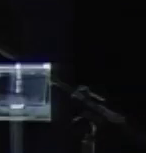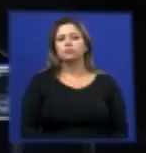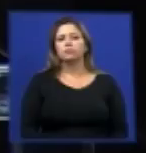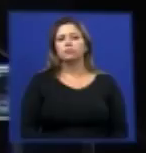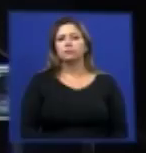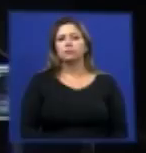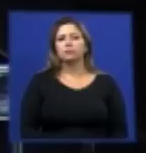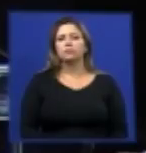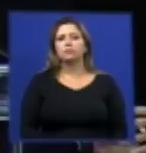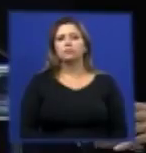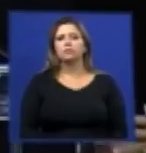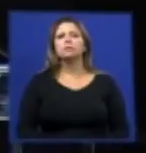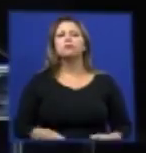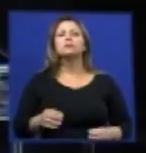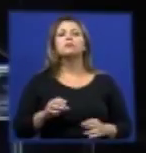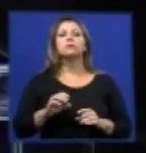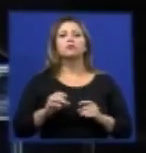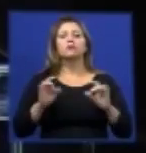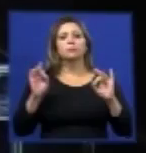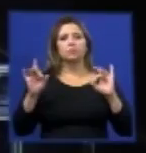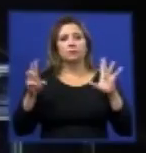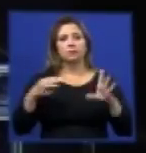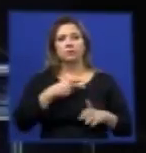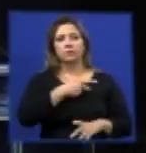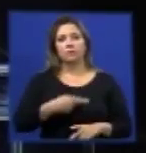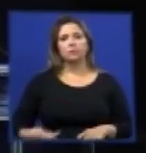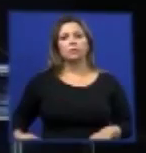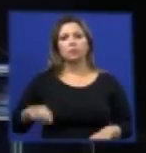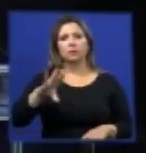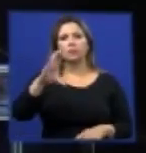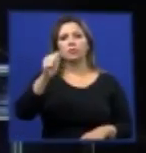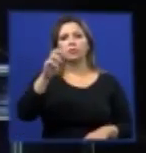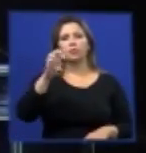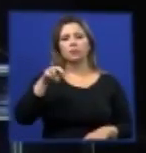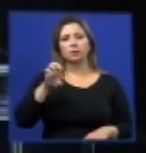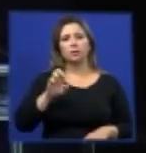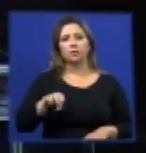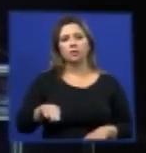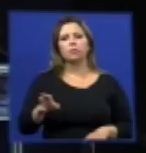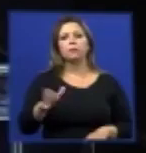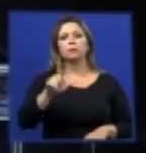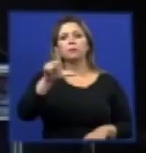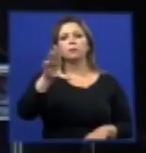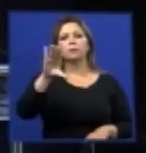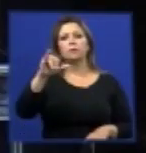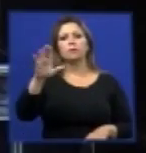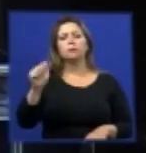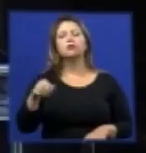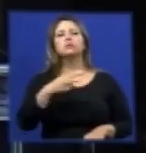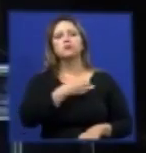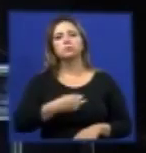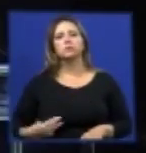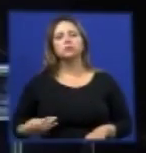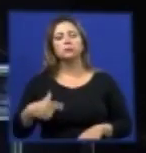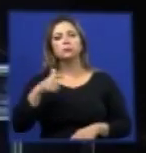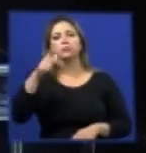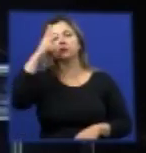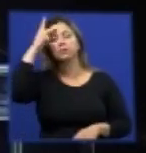excelentíssima presidente, ministra Carmem Lúcia, excelentíssimos senhores ministros, demais